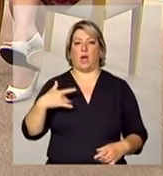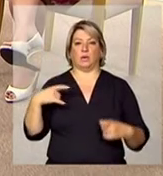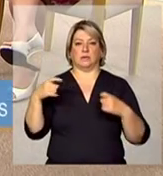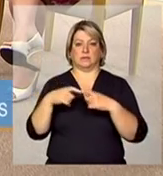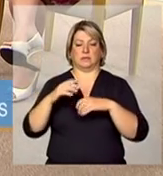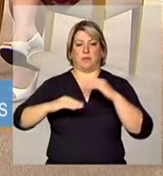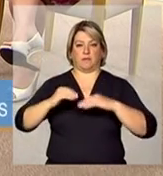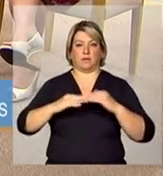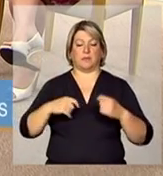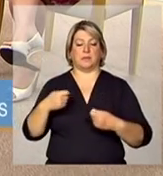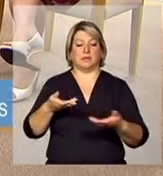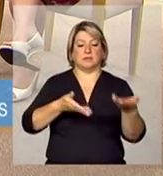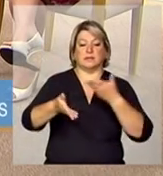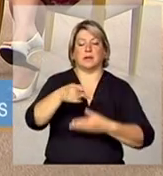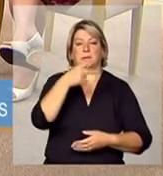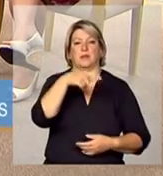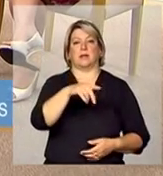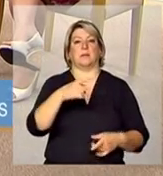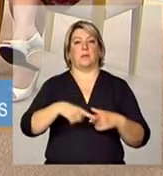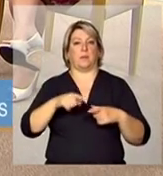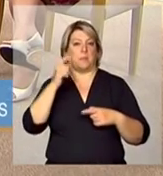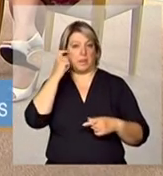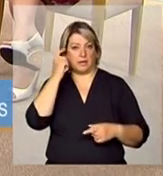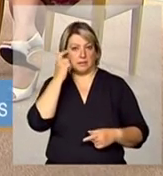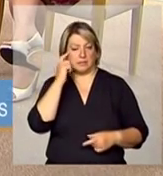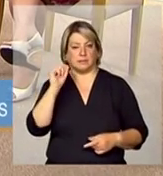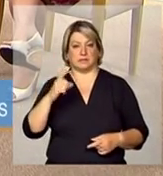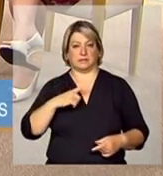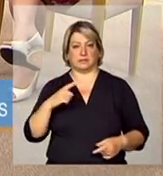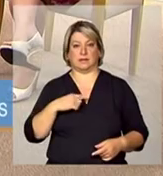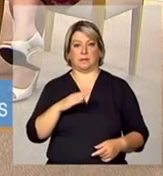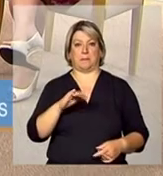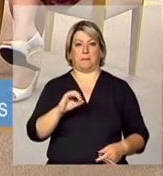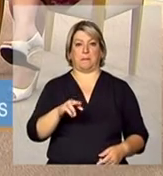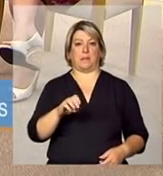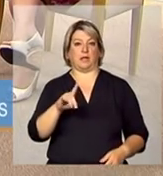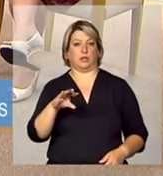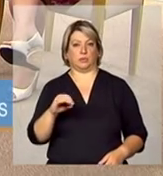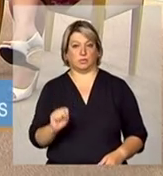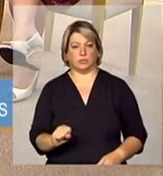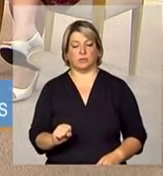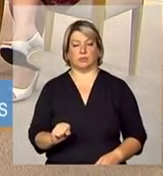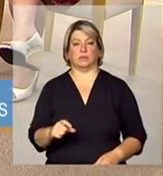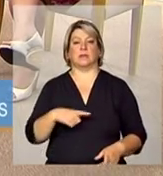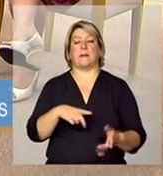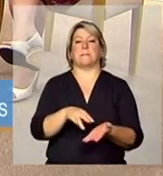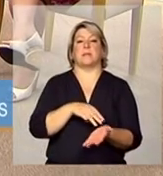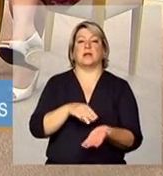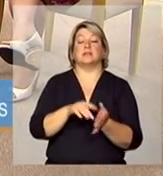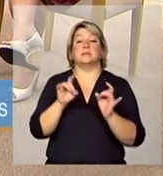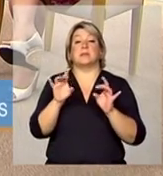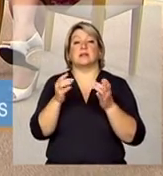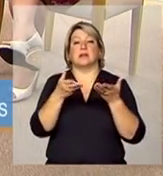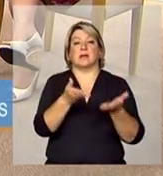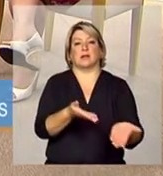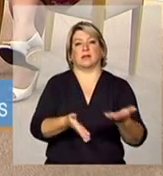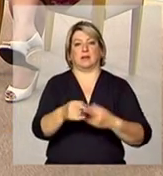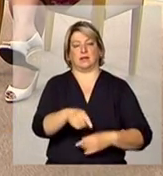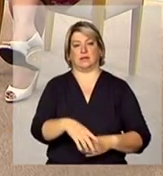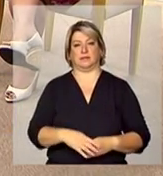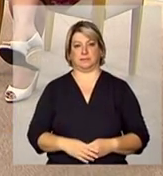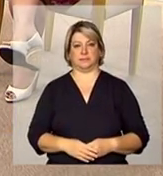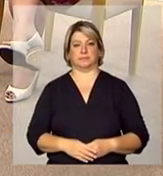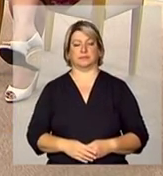um amparo muito maior de profissionais biomédicos metodologias específicas e metodologias específicas acho que é isso